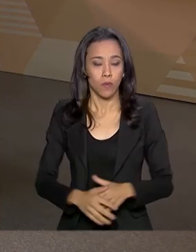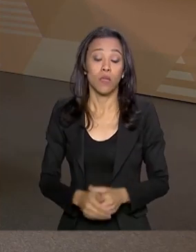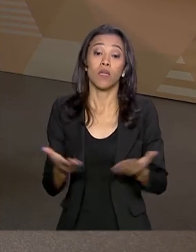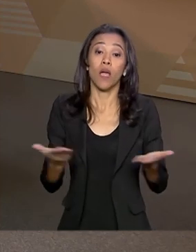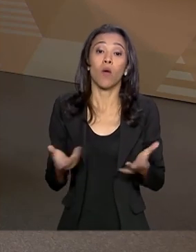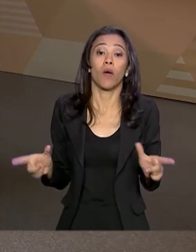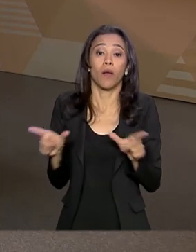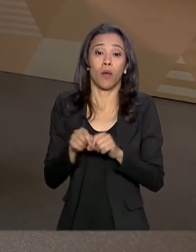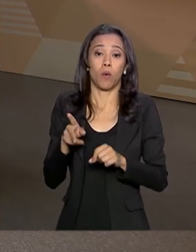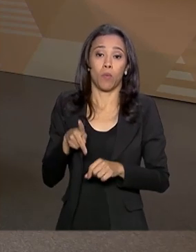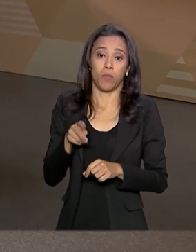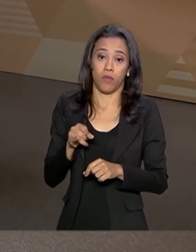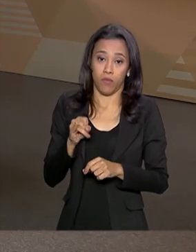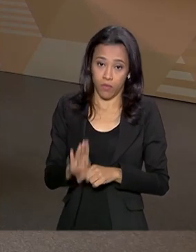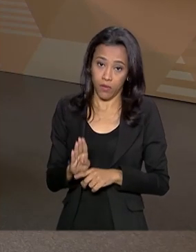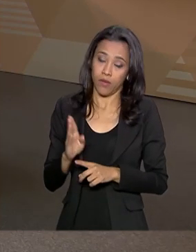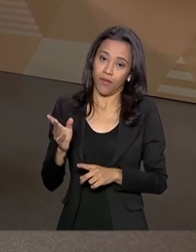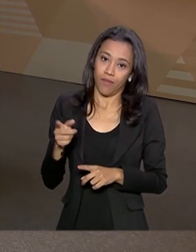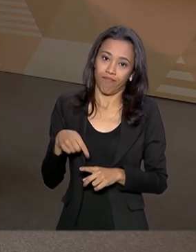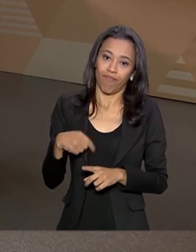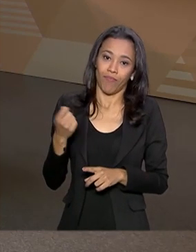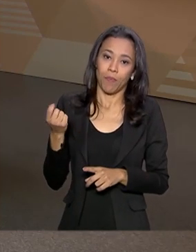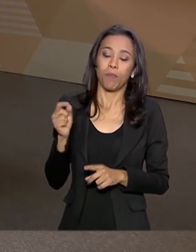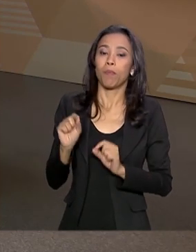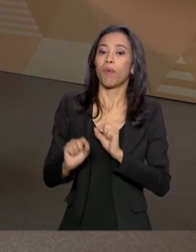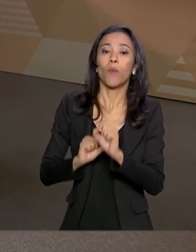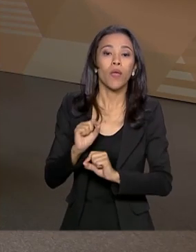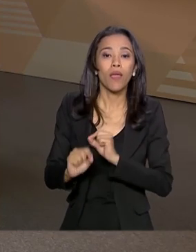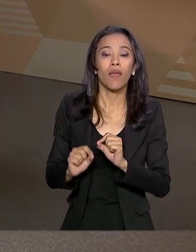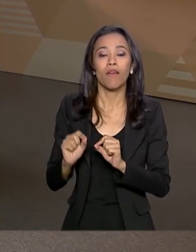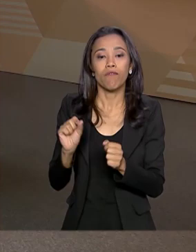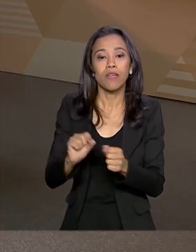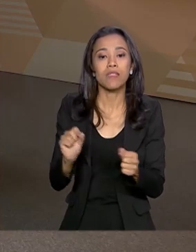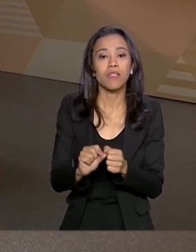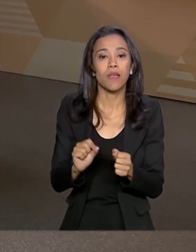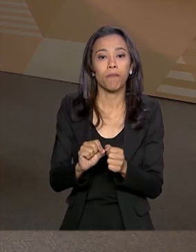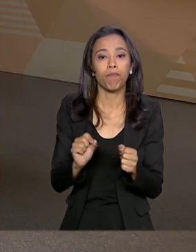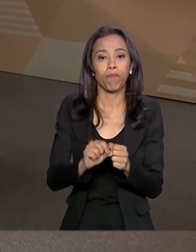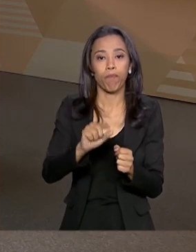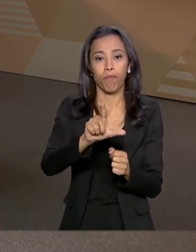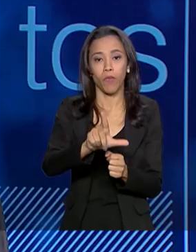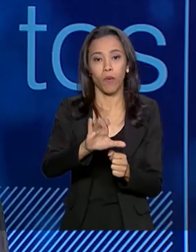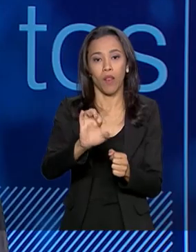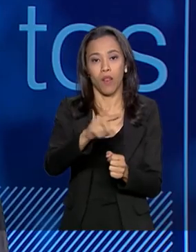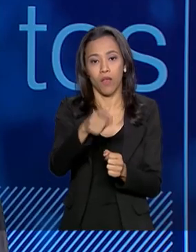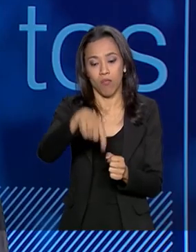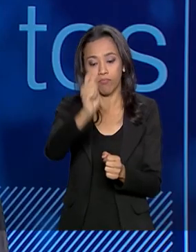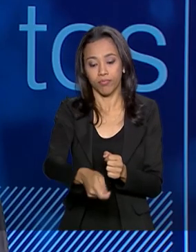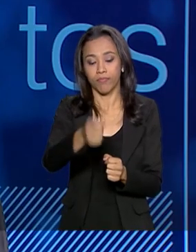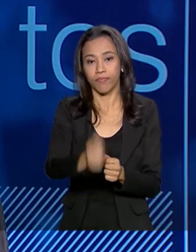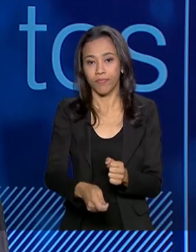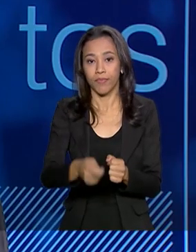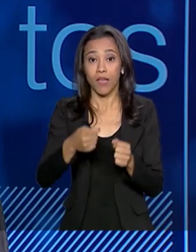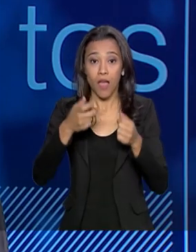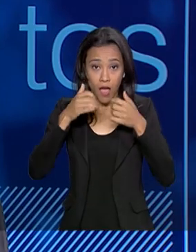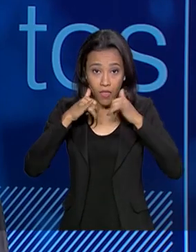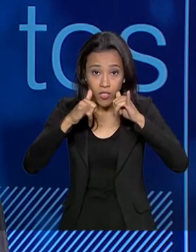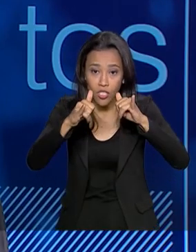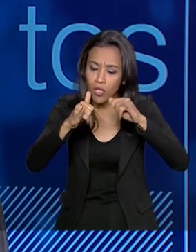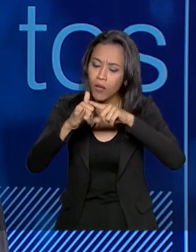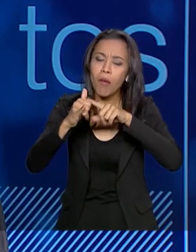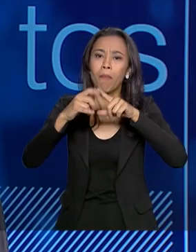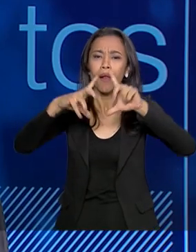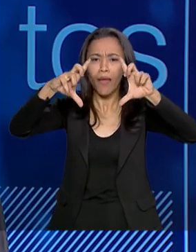previsão da possibilidade de realização também de um leilão, cuja energia, geração de energia, seria usada para